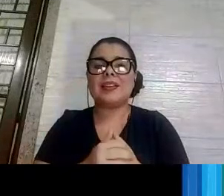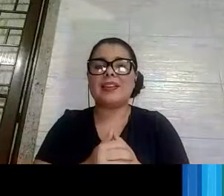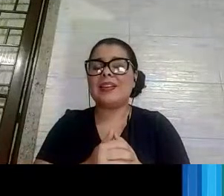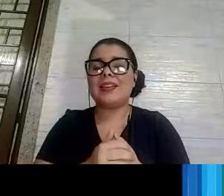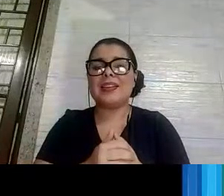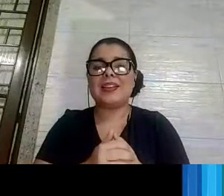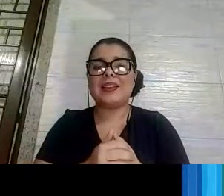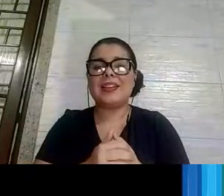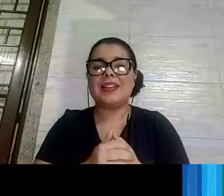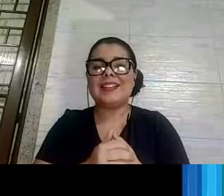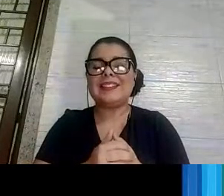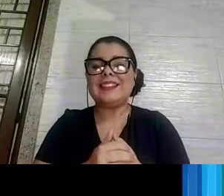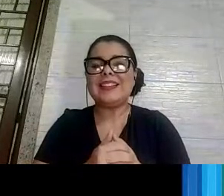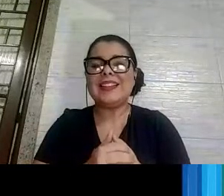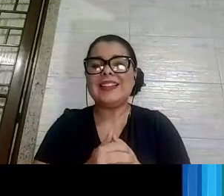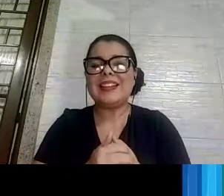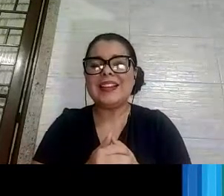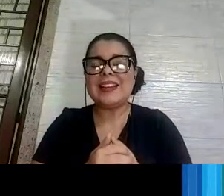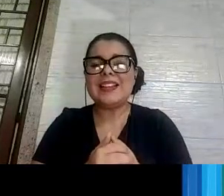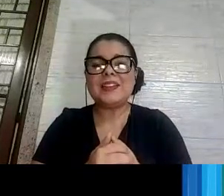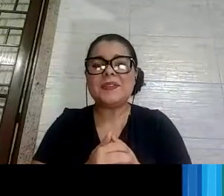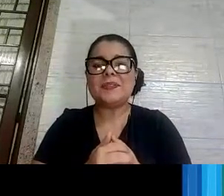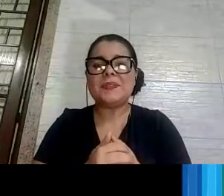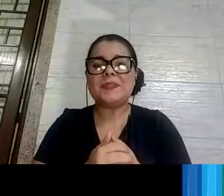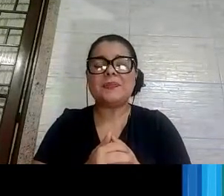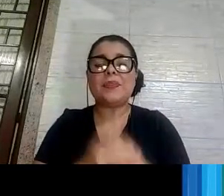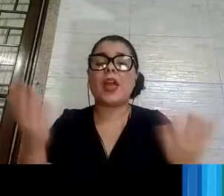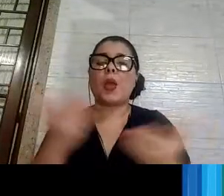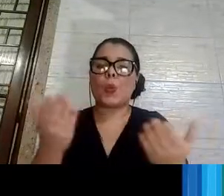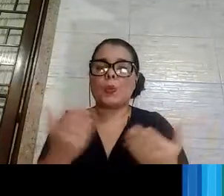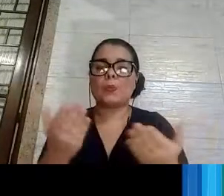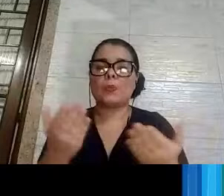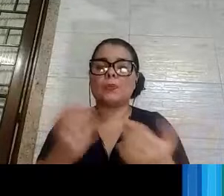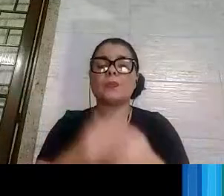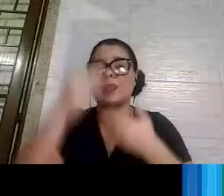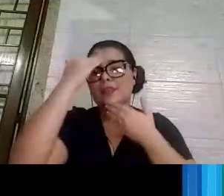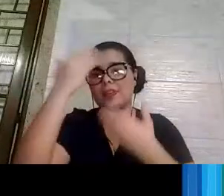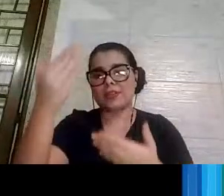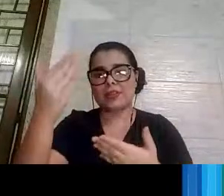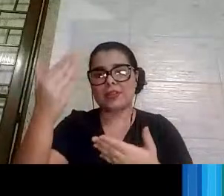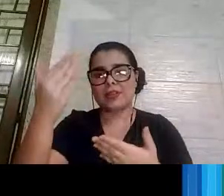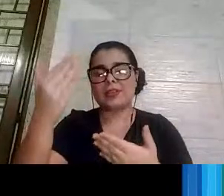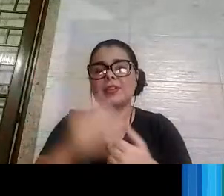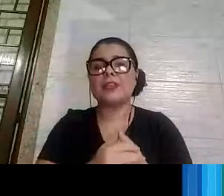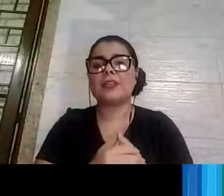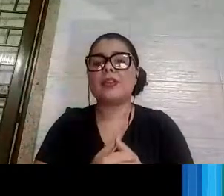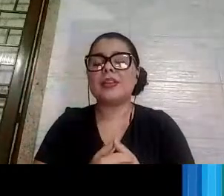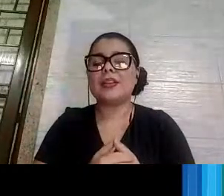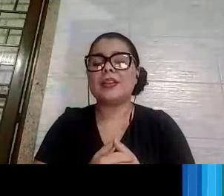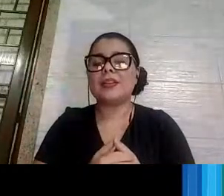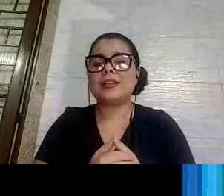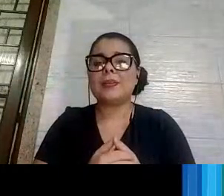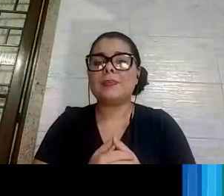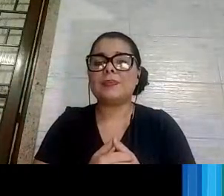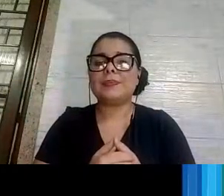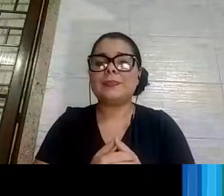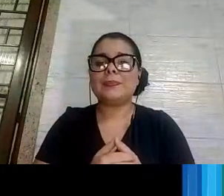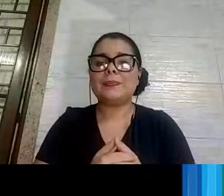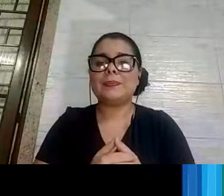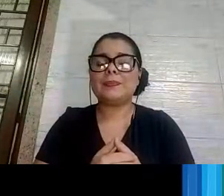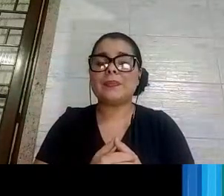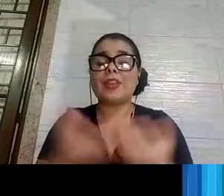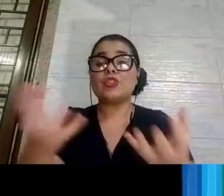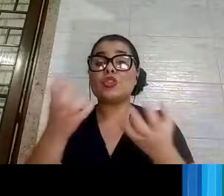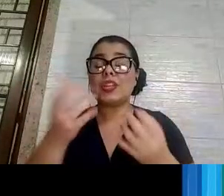os caras vão me cortar o pescoço, e agora eu agradeço aí, Débora, eu só